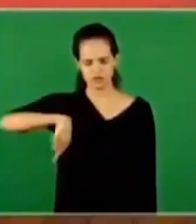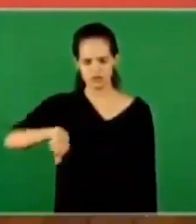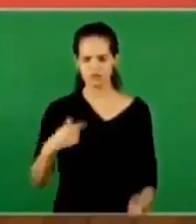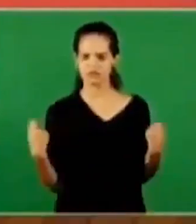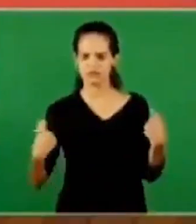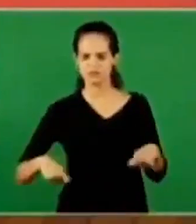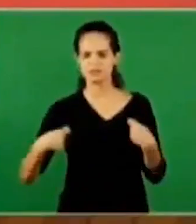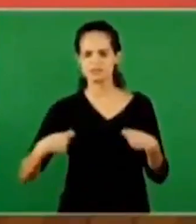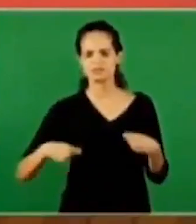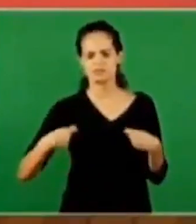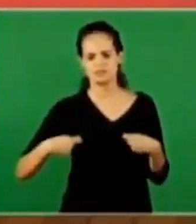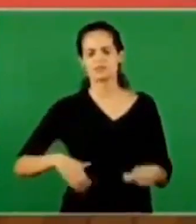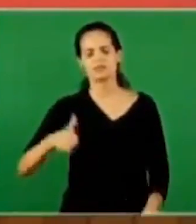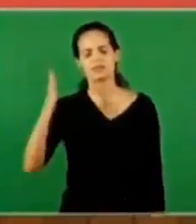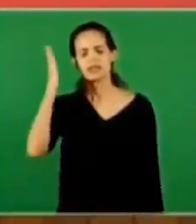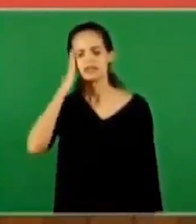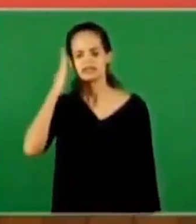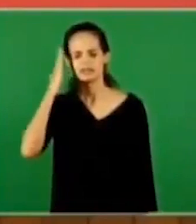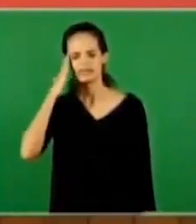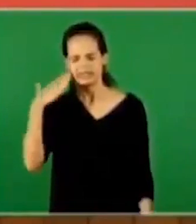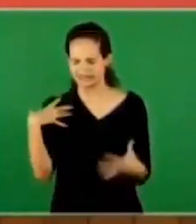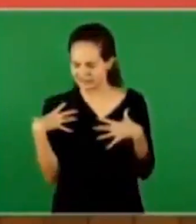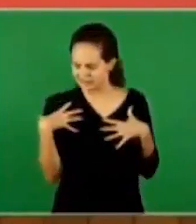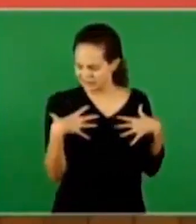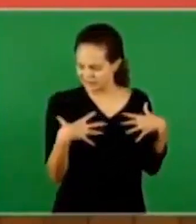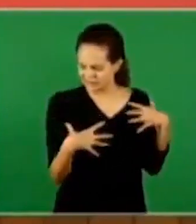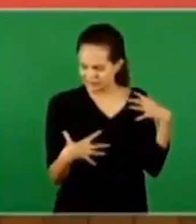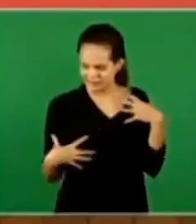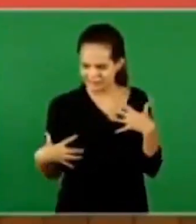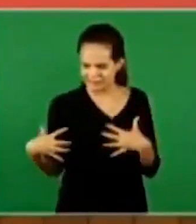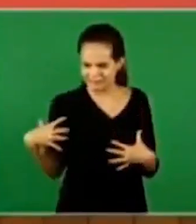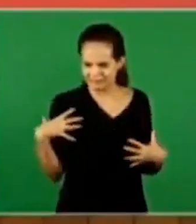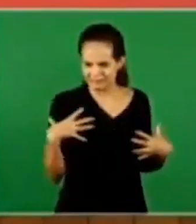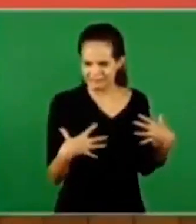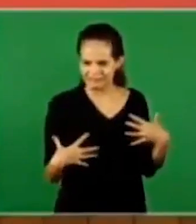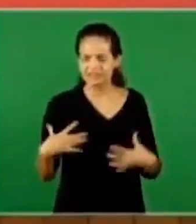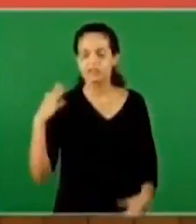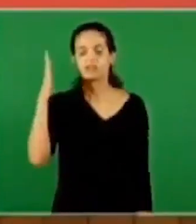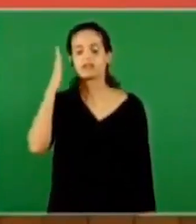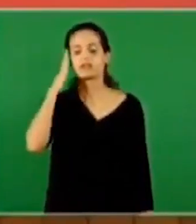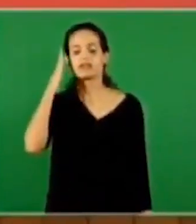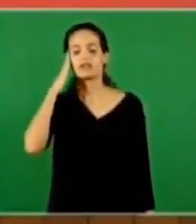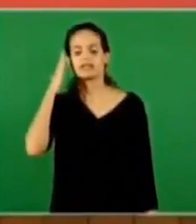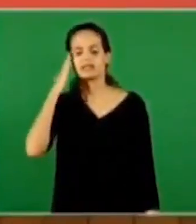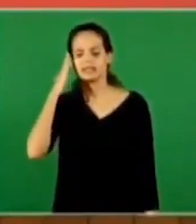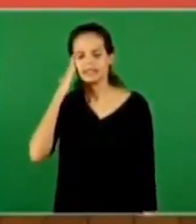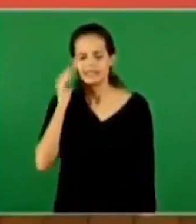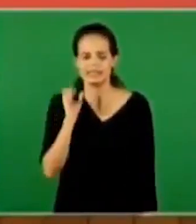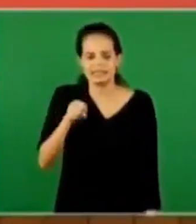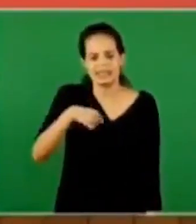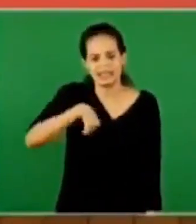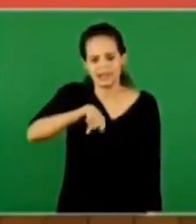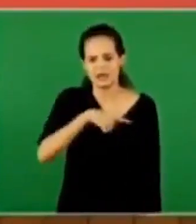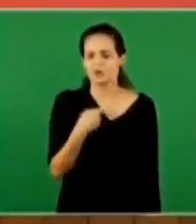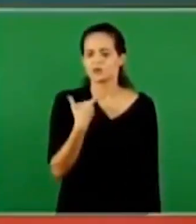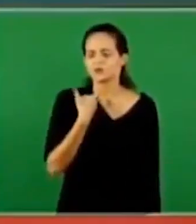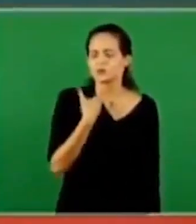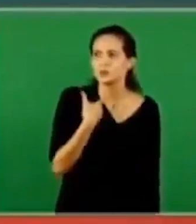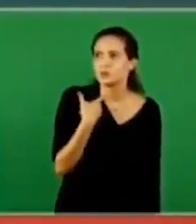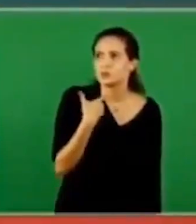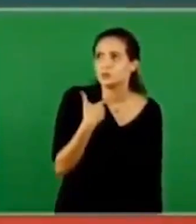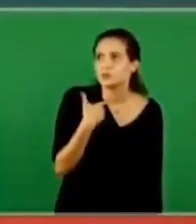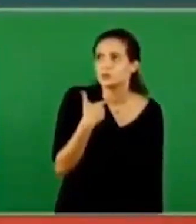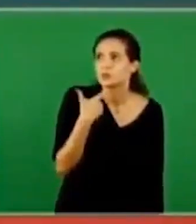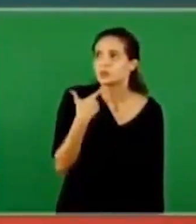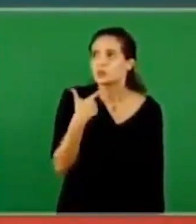E traduz as nossas angústias. E traduz as nossas incertezas. Diz a Bíblia que ele